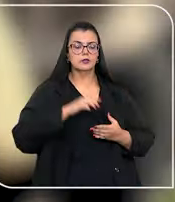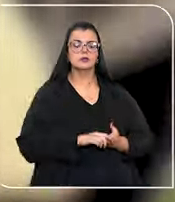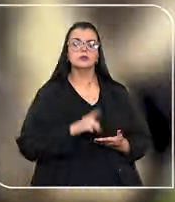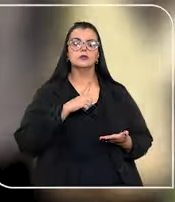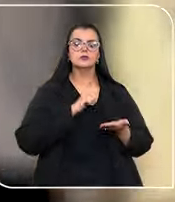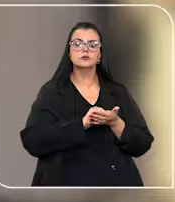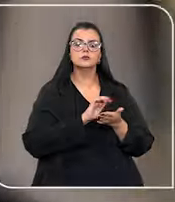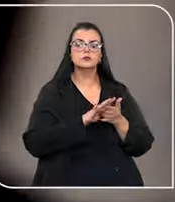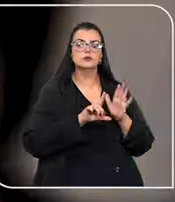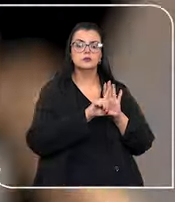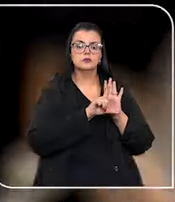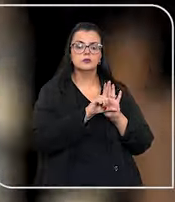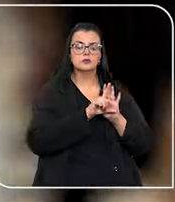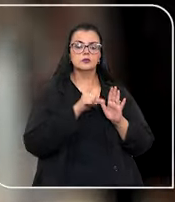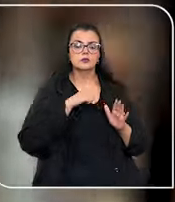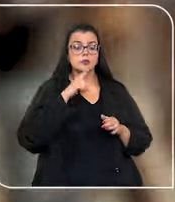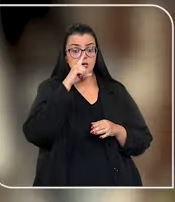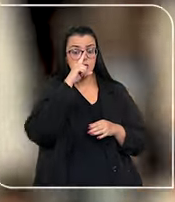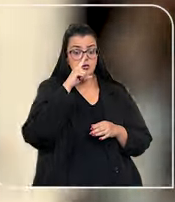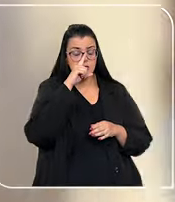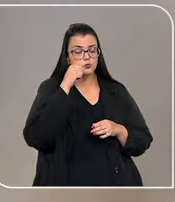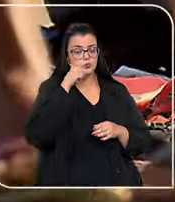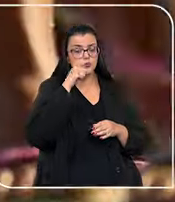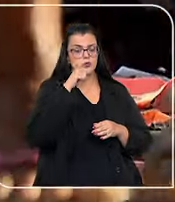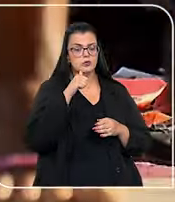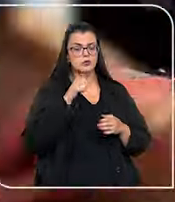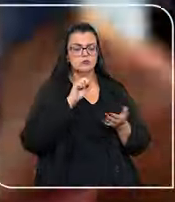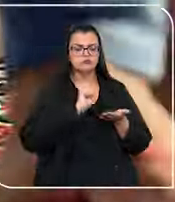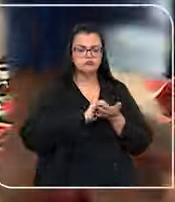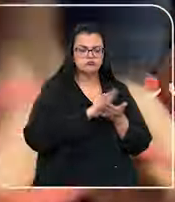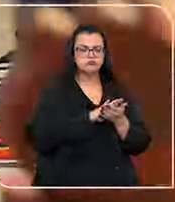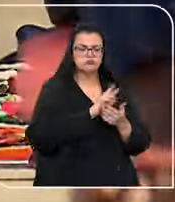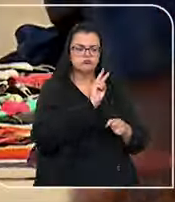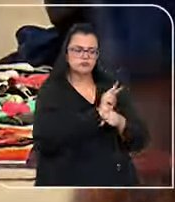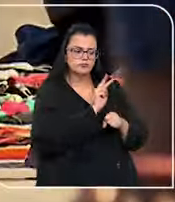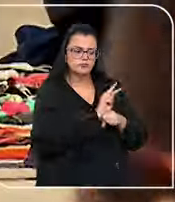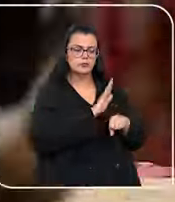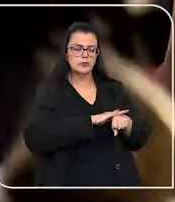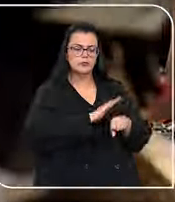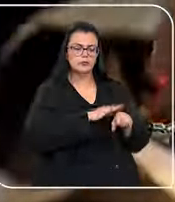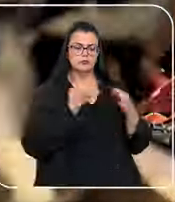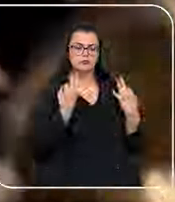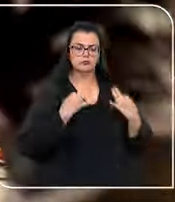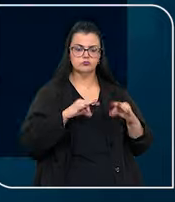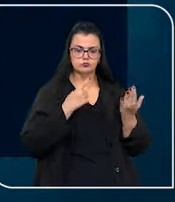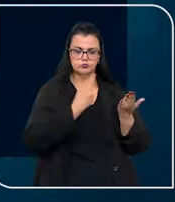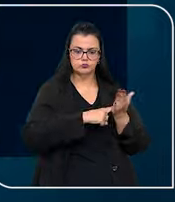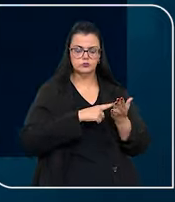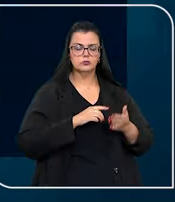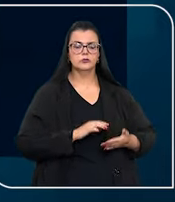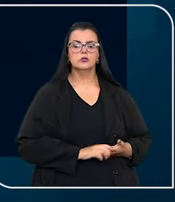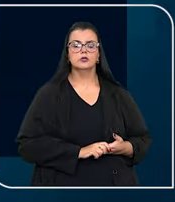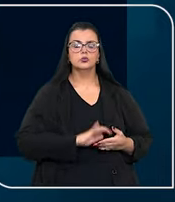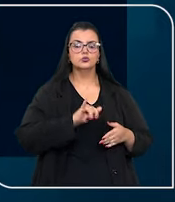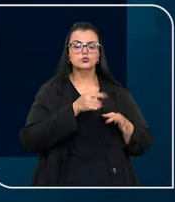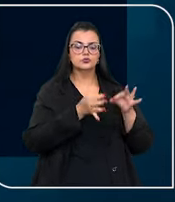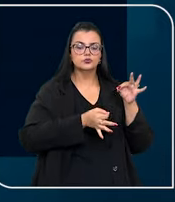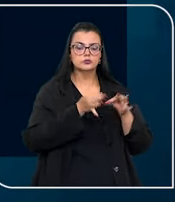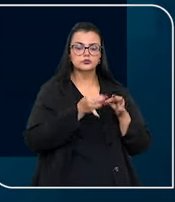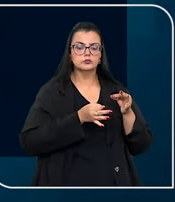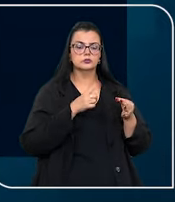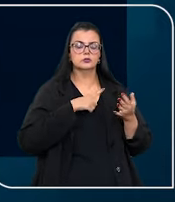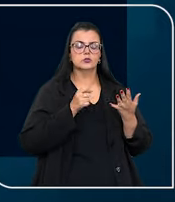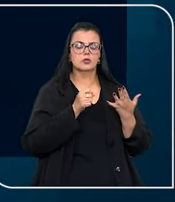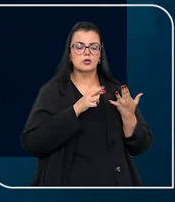devem ser aplicadas enquanto houver risco à mulher, sem a fixação de prazo certo de validade. O julgamento aconteceu